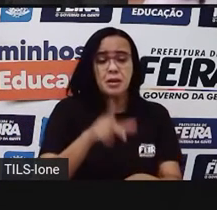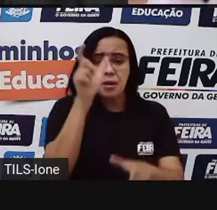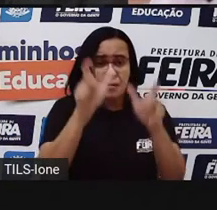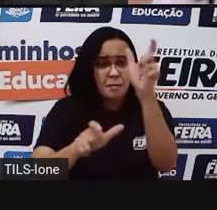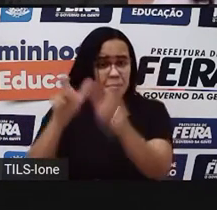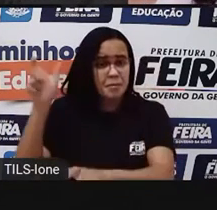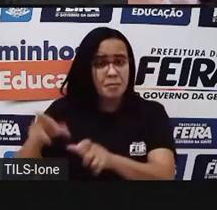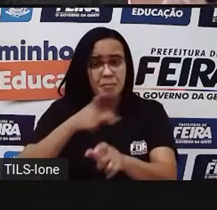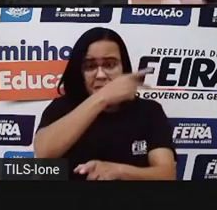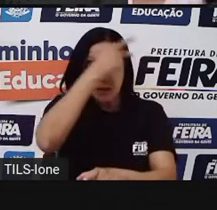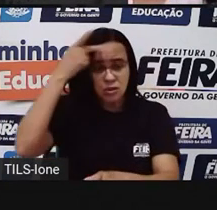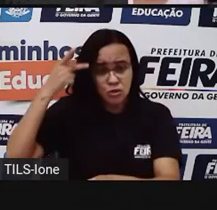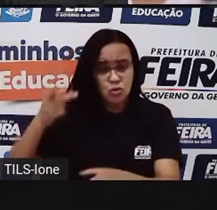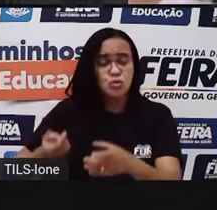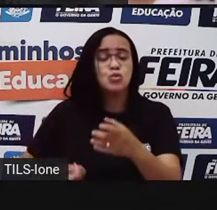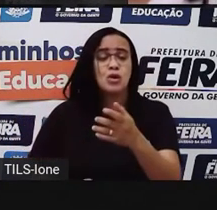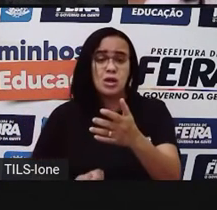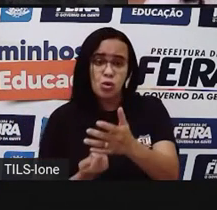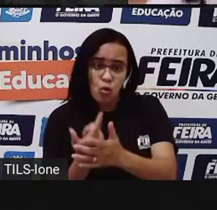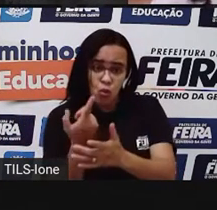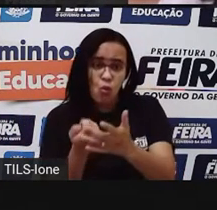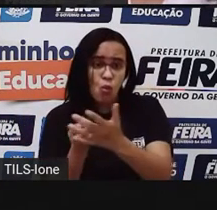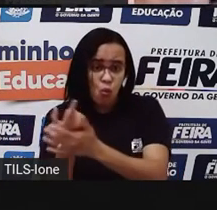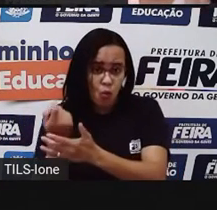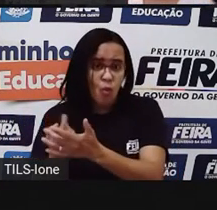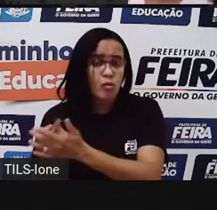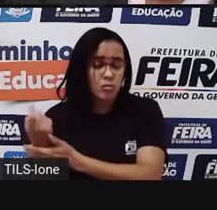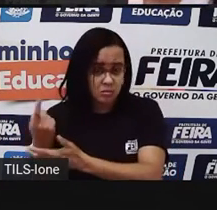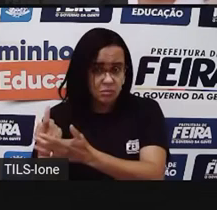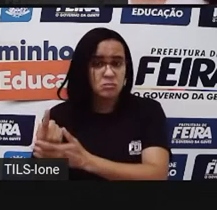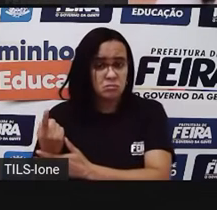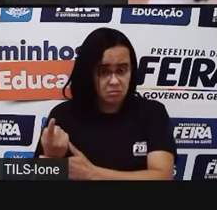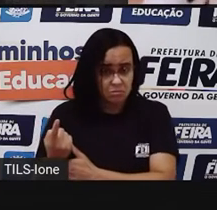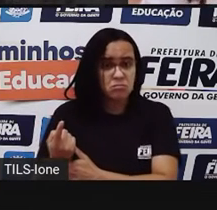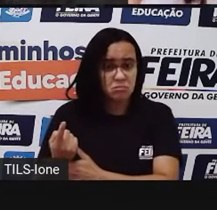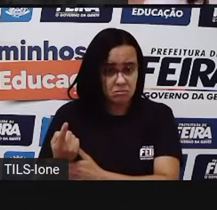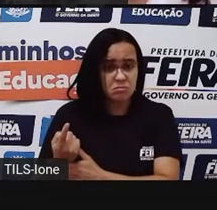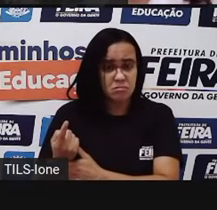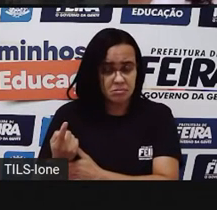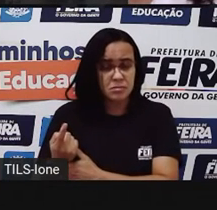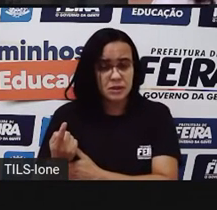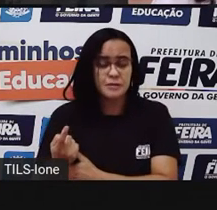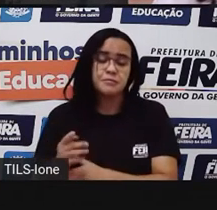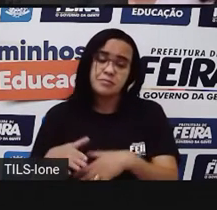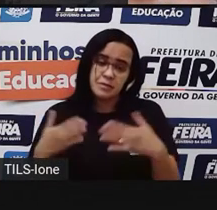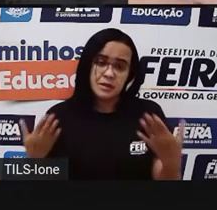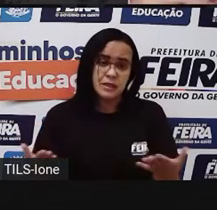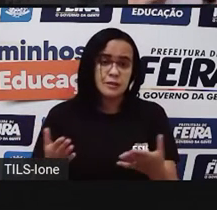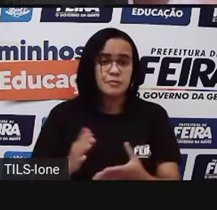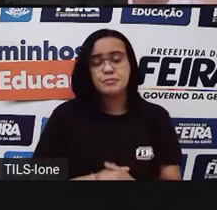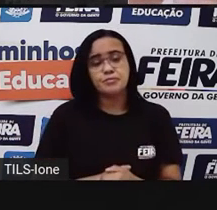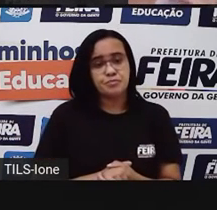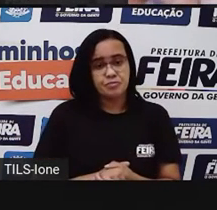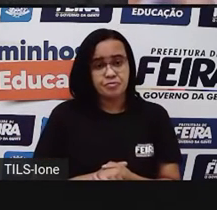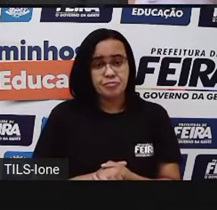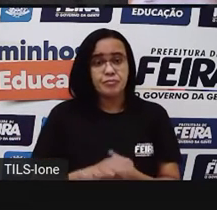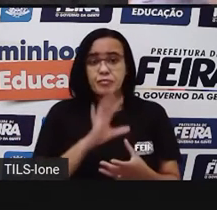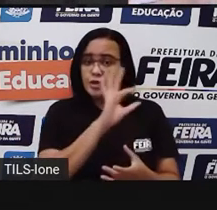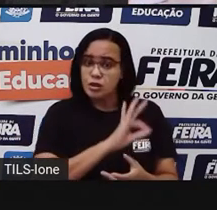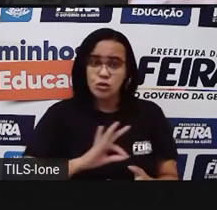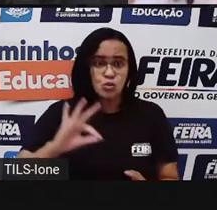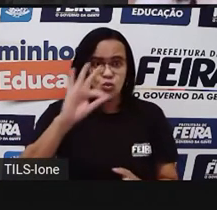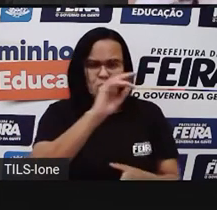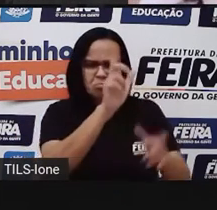bom, né? A gente não vai comprar um produto que está ruim, está estragado, né? Perdeu a validade. Então, todo mundo aí, ó, nesse